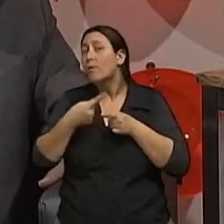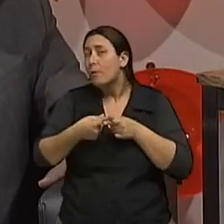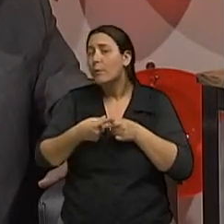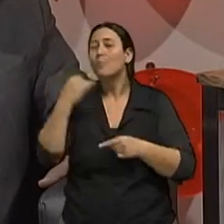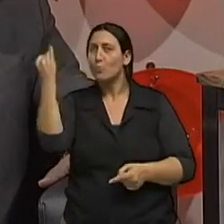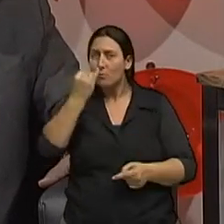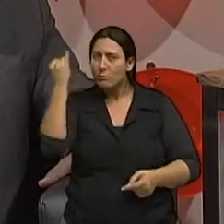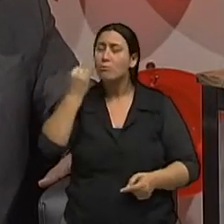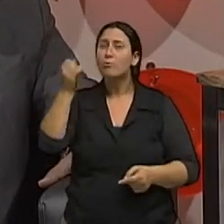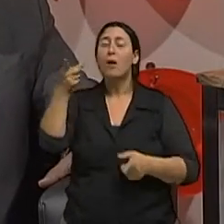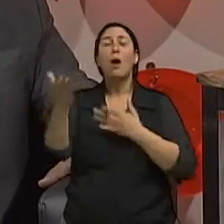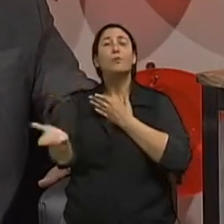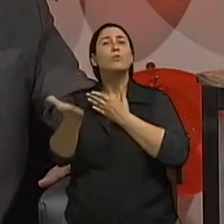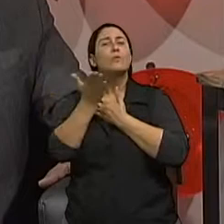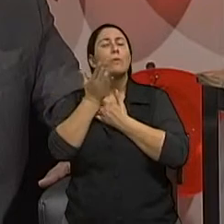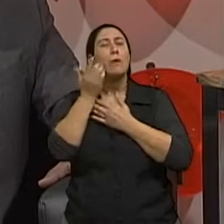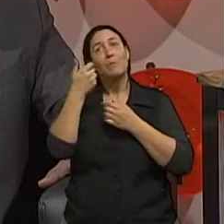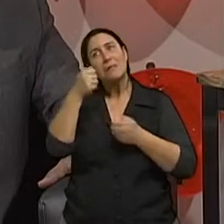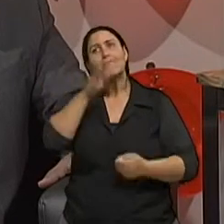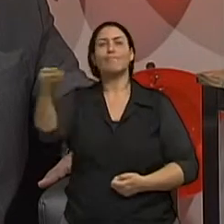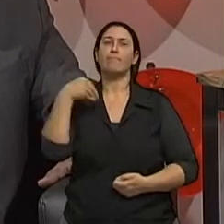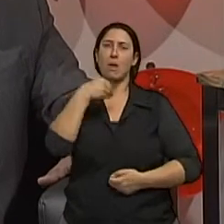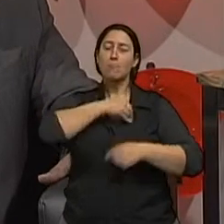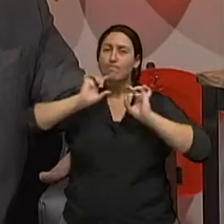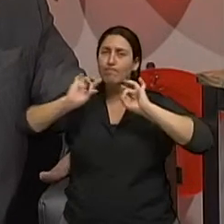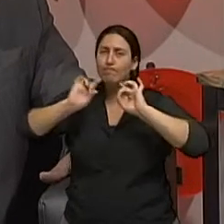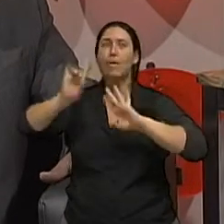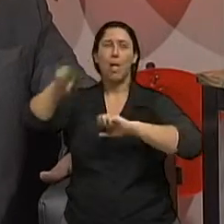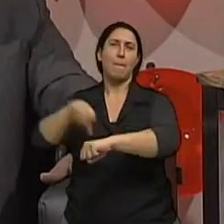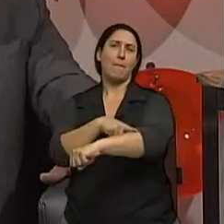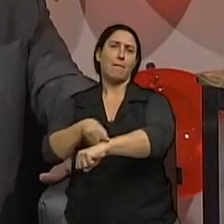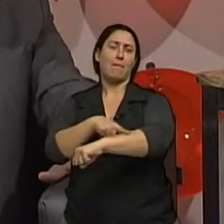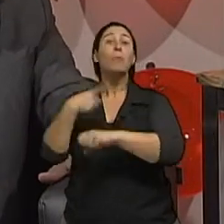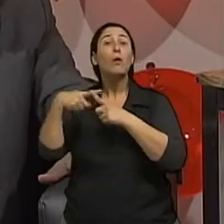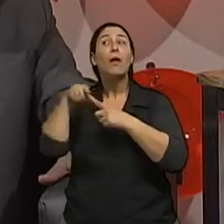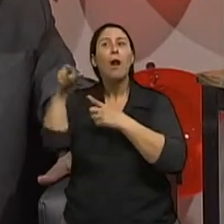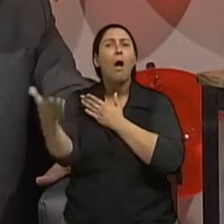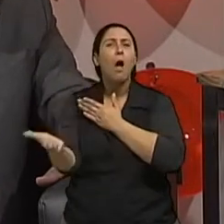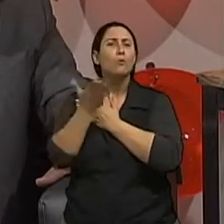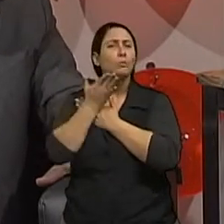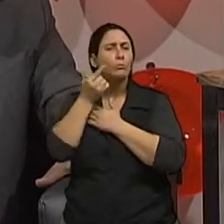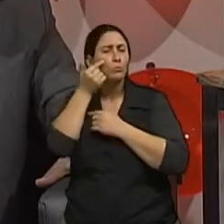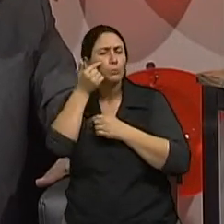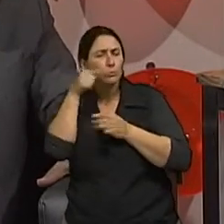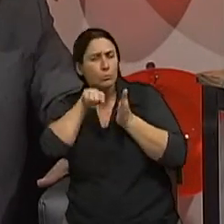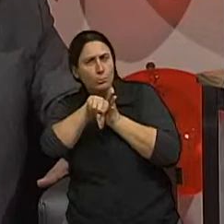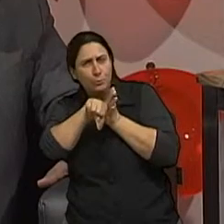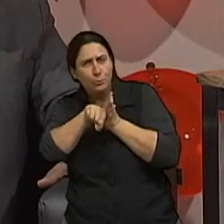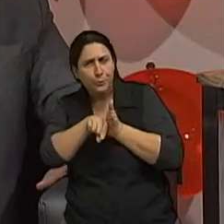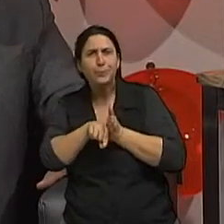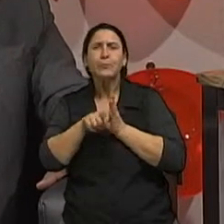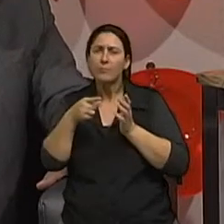especialista um dermatologista para que avalie se isso tem sugestão ou suspeita de ser um